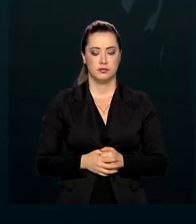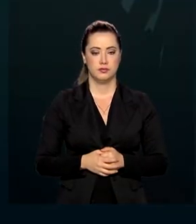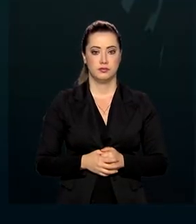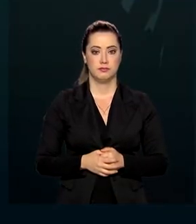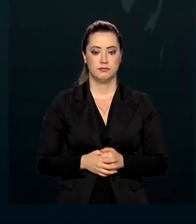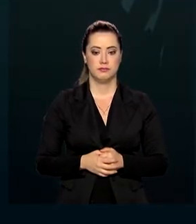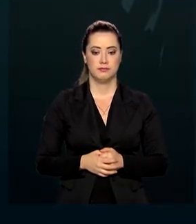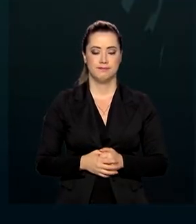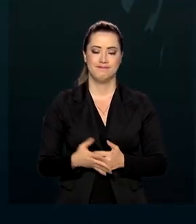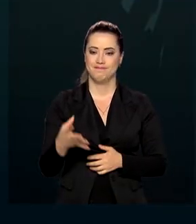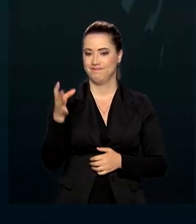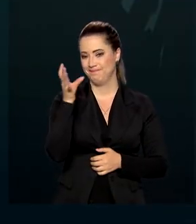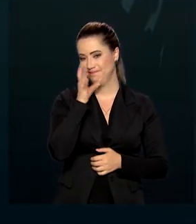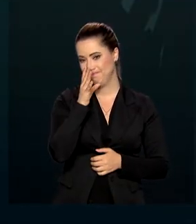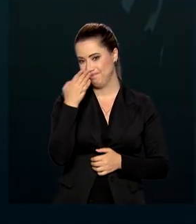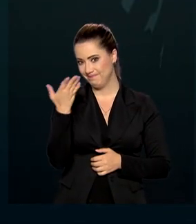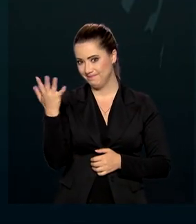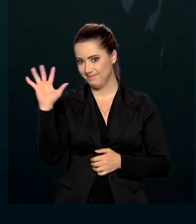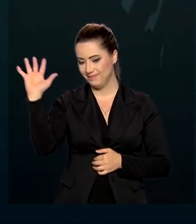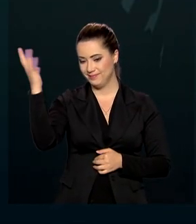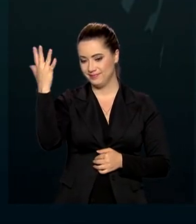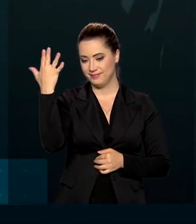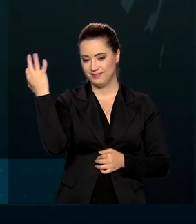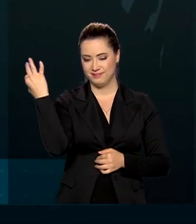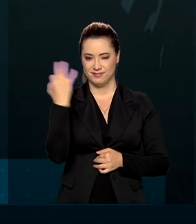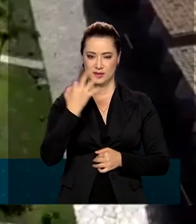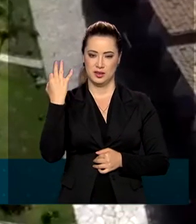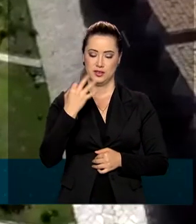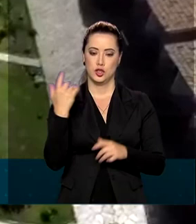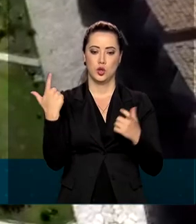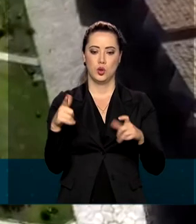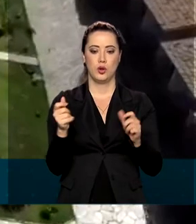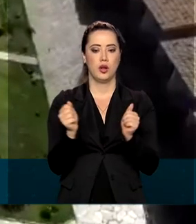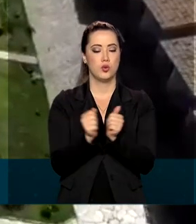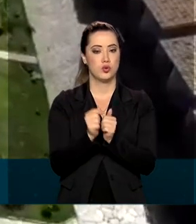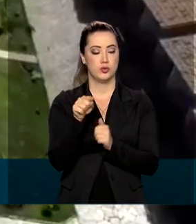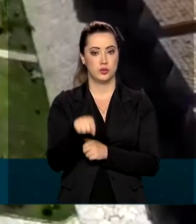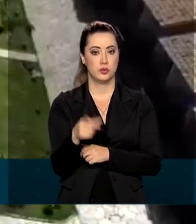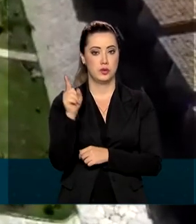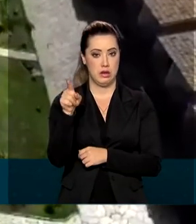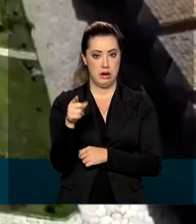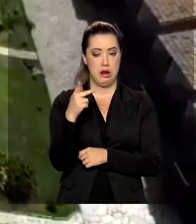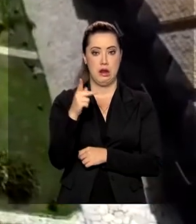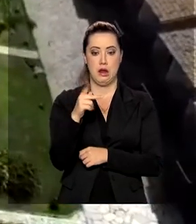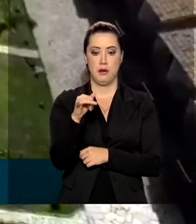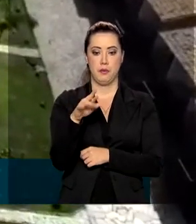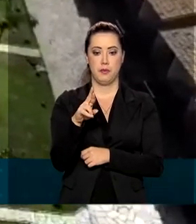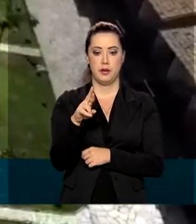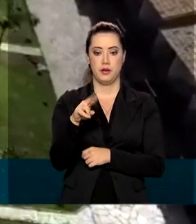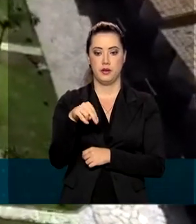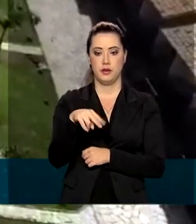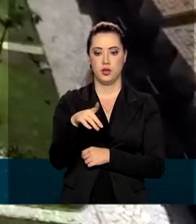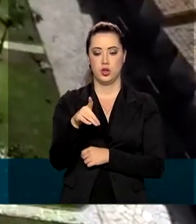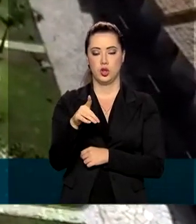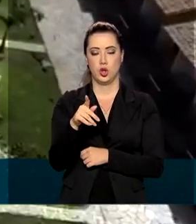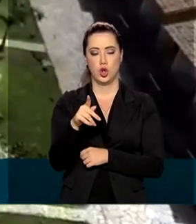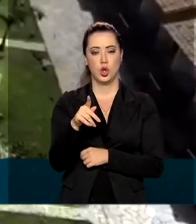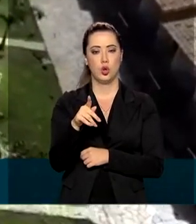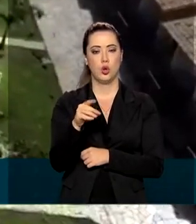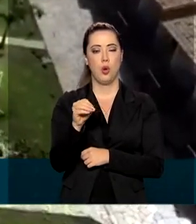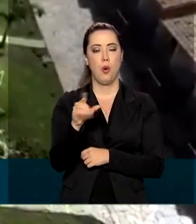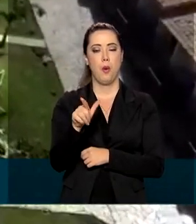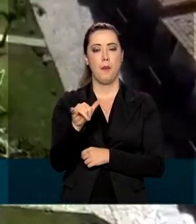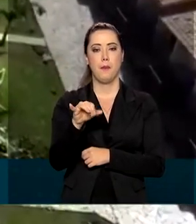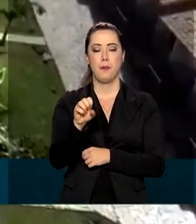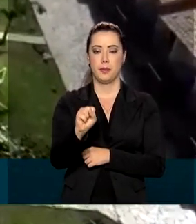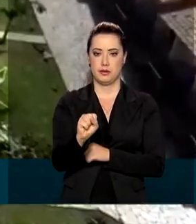Os encantos da natureza com o charme da hospedagem. Essa pousada em Pirenópolis, cidade a 130 quilômetros de